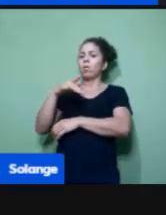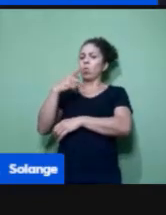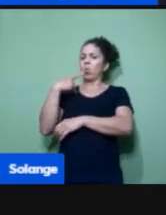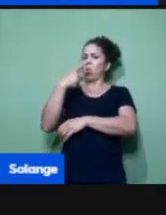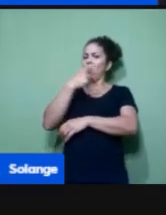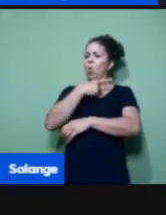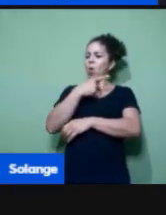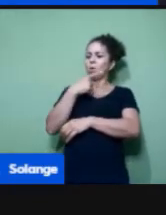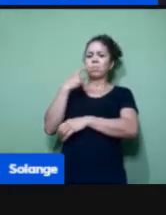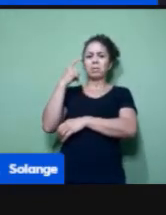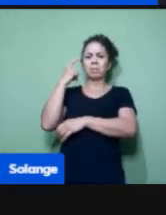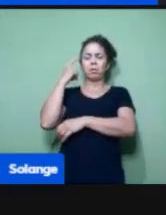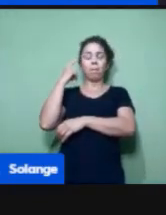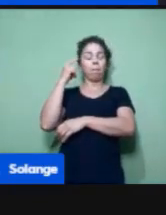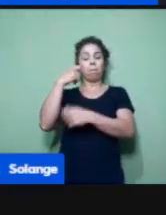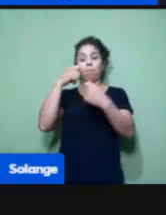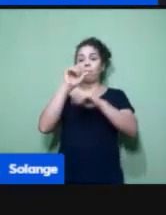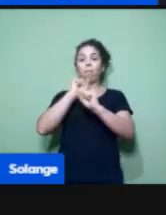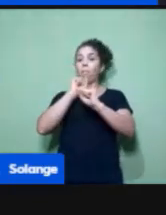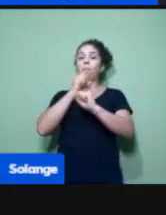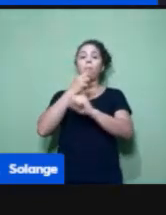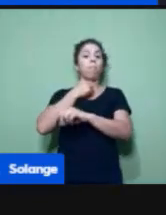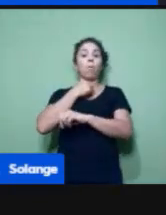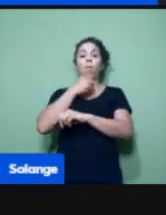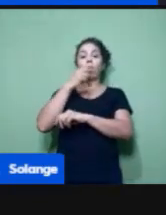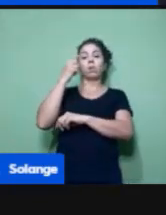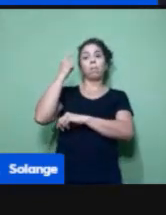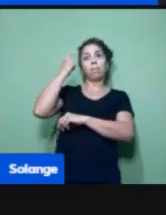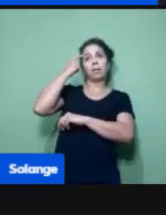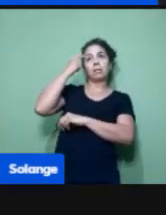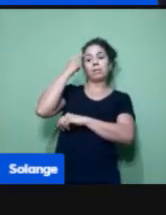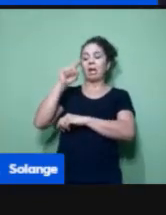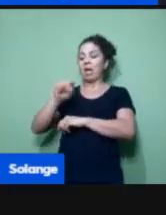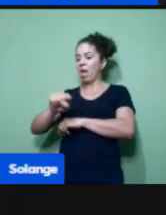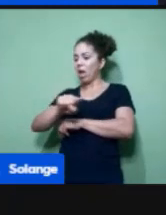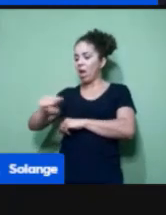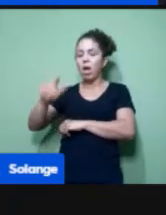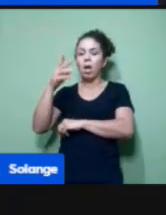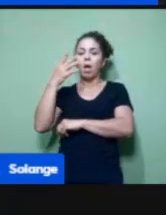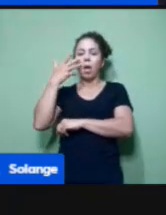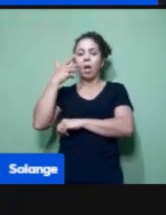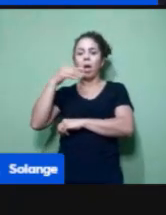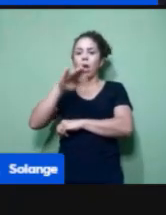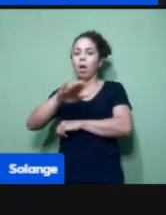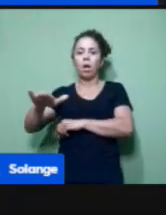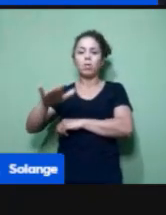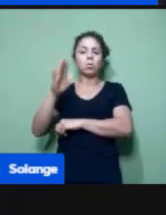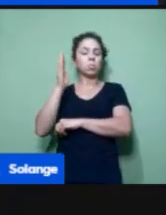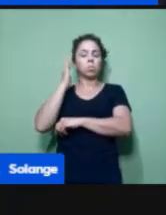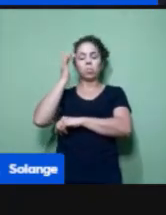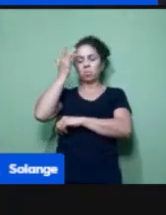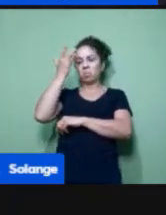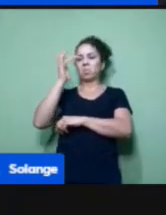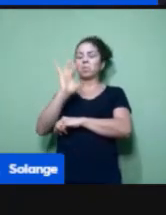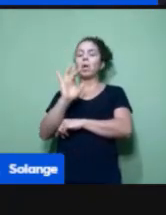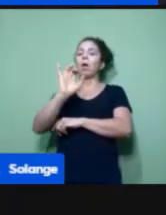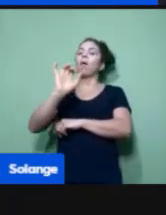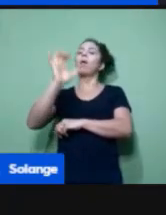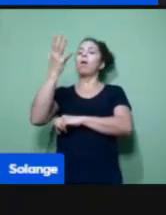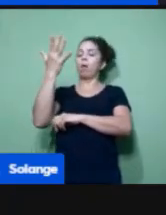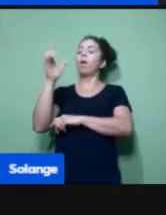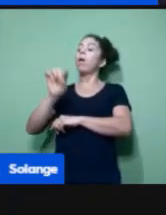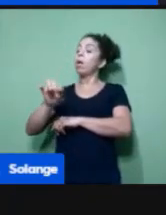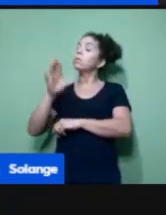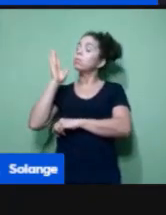não sabe o que está acontecendo, ela sabe o que está acontecendo, ela sabe da importância também da segurança dela, tem que